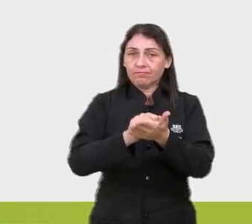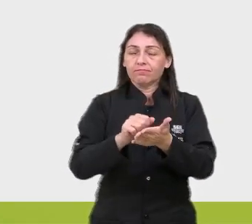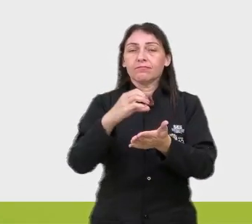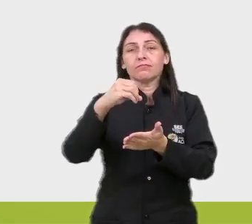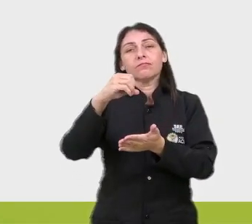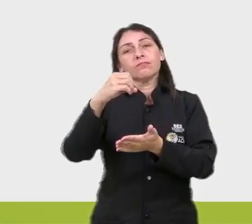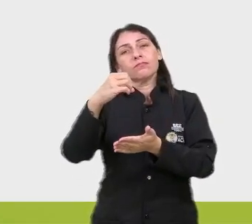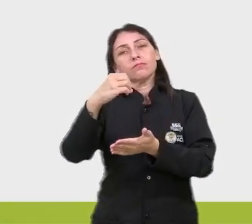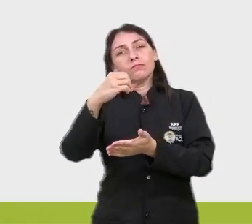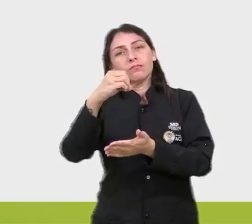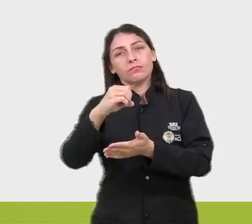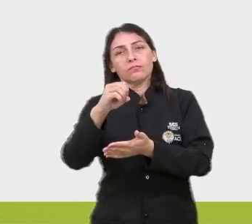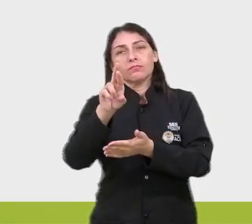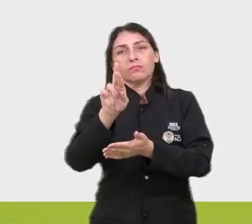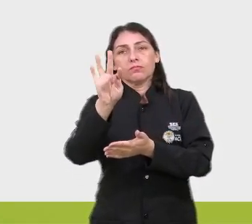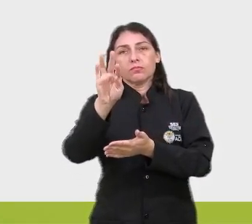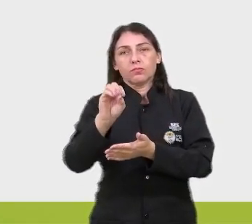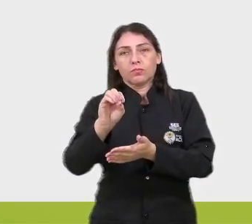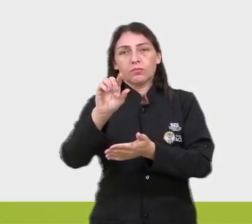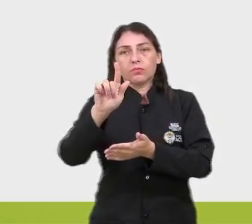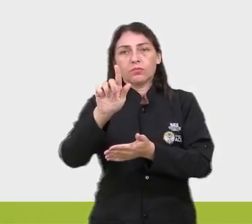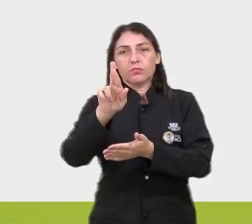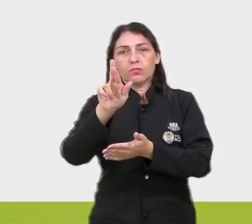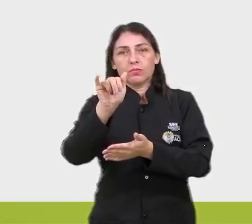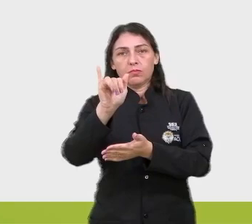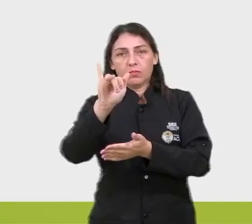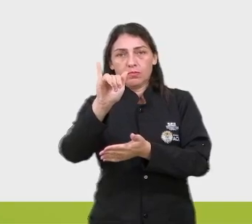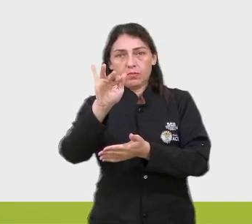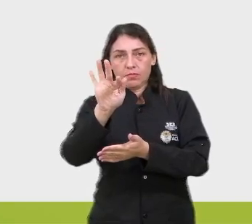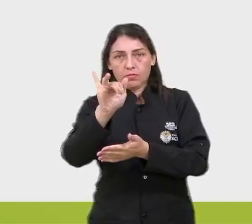ortografia, ela vai trabalhar justamente isso, tá bom?